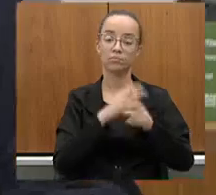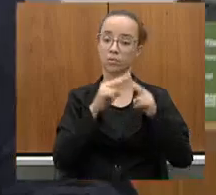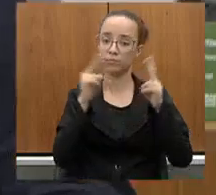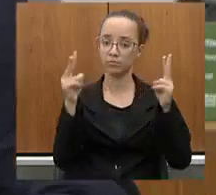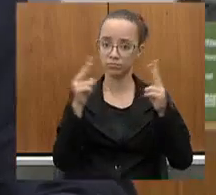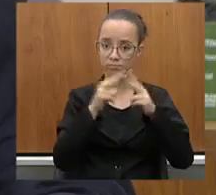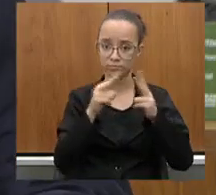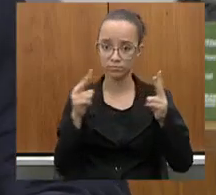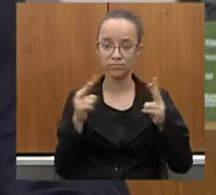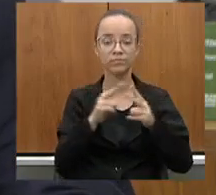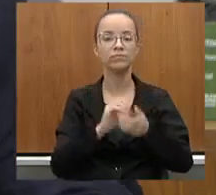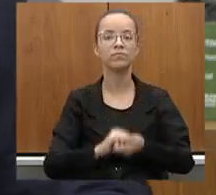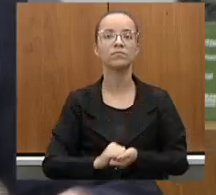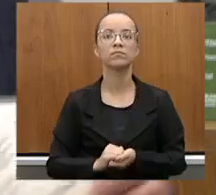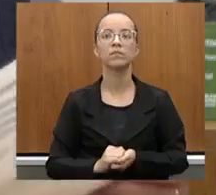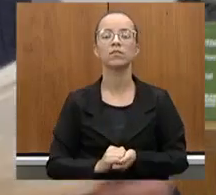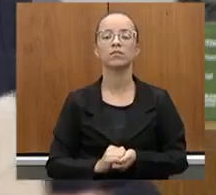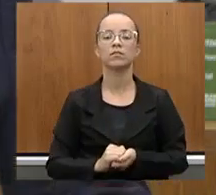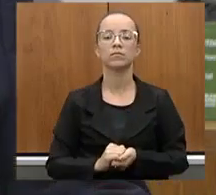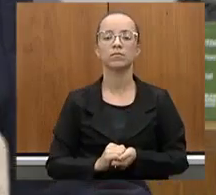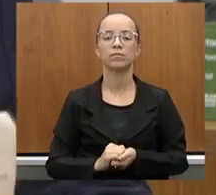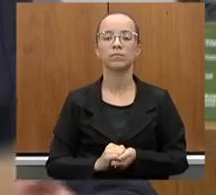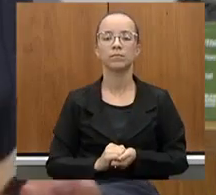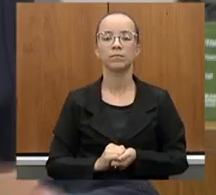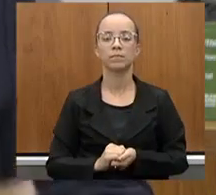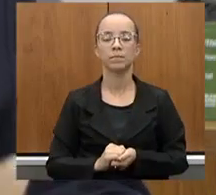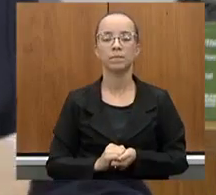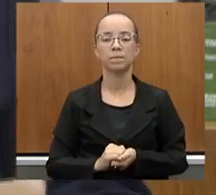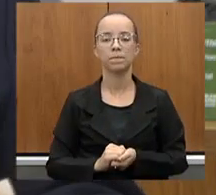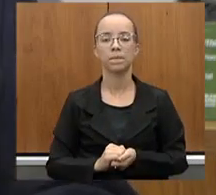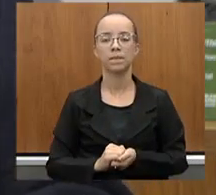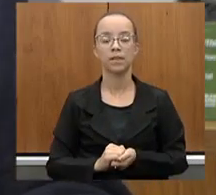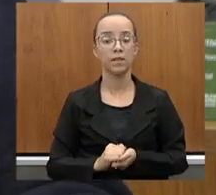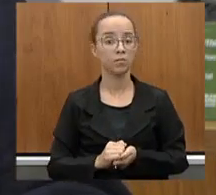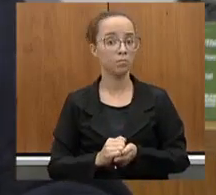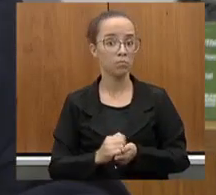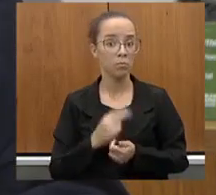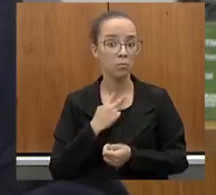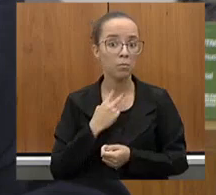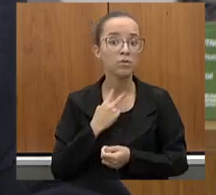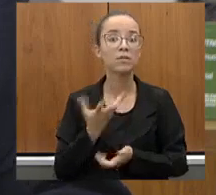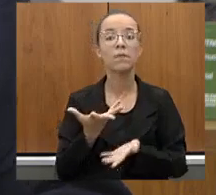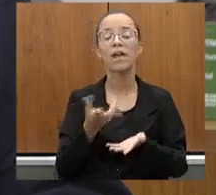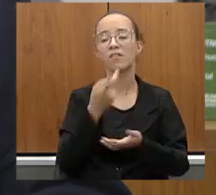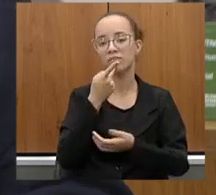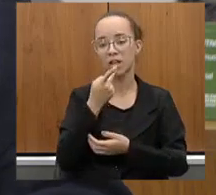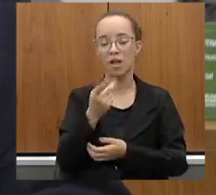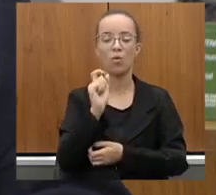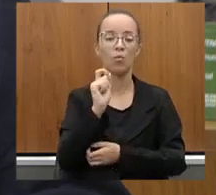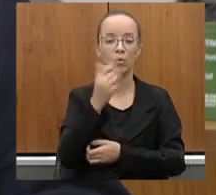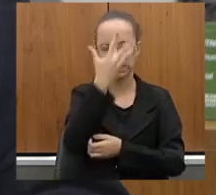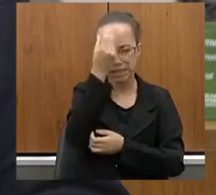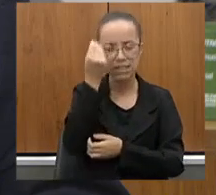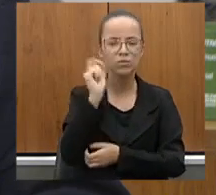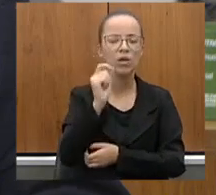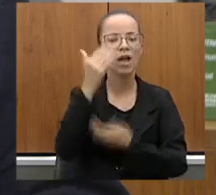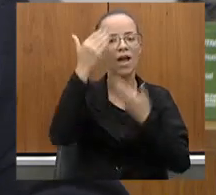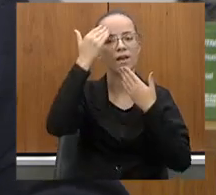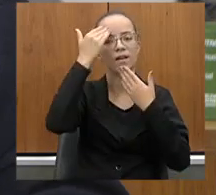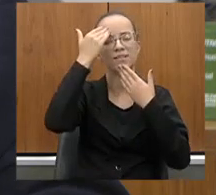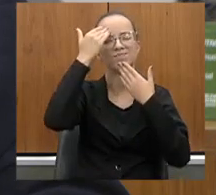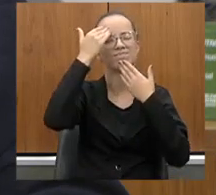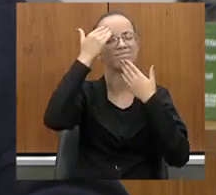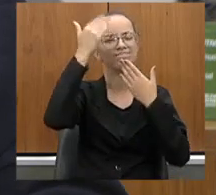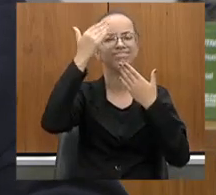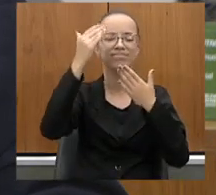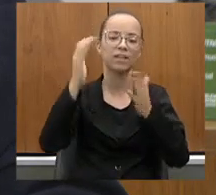remota. Eu não posso deixar também como talvez seja essa última fala nessa comissão, de agradecer muito